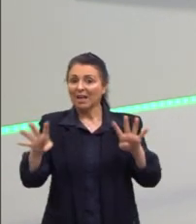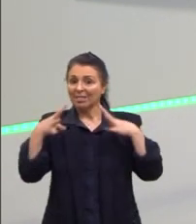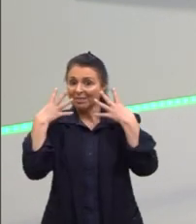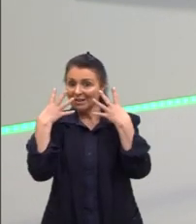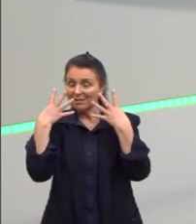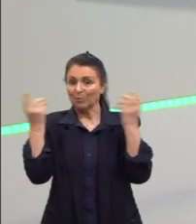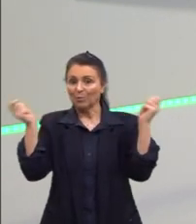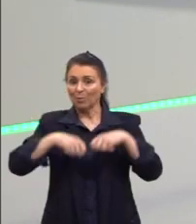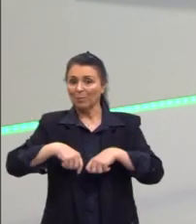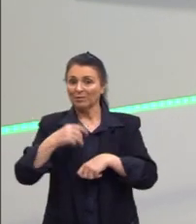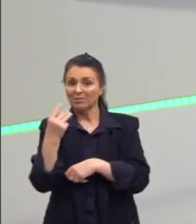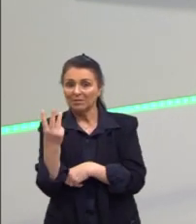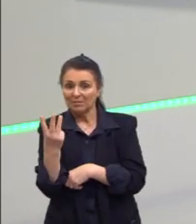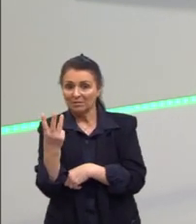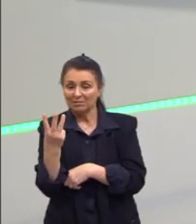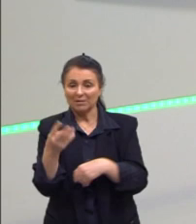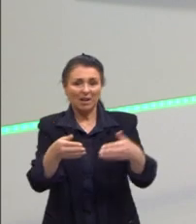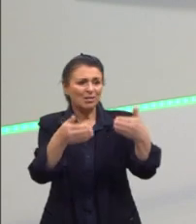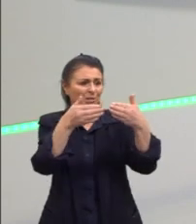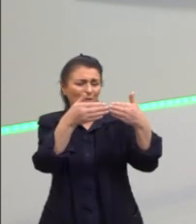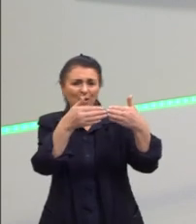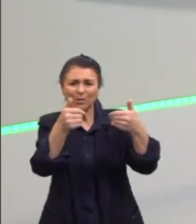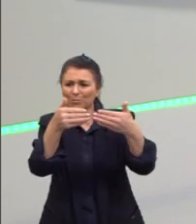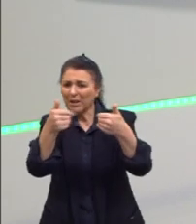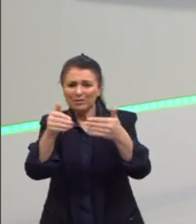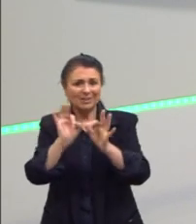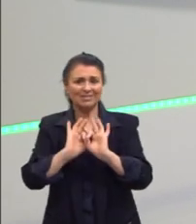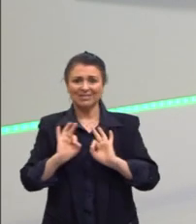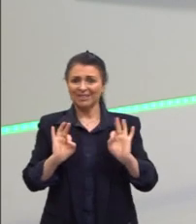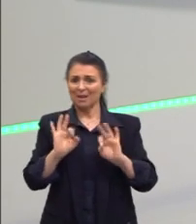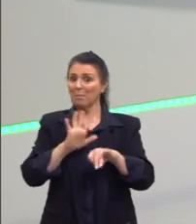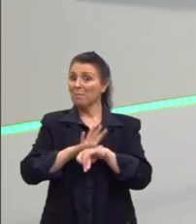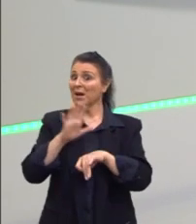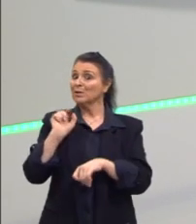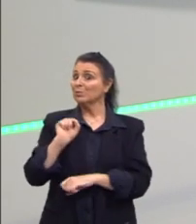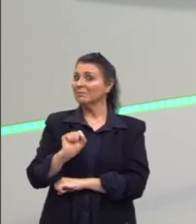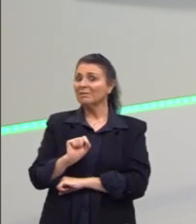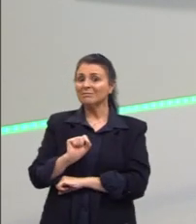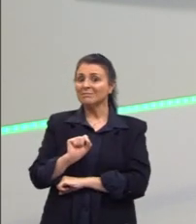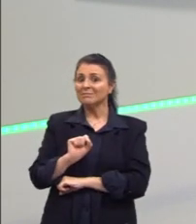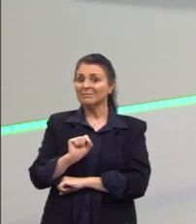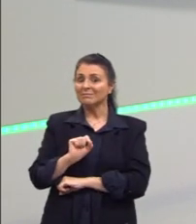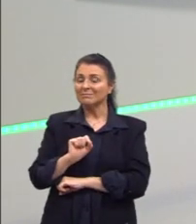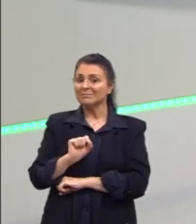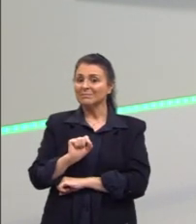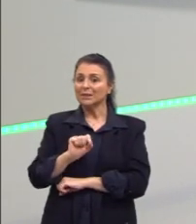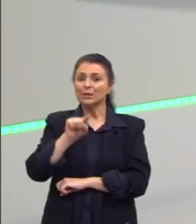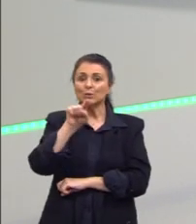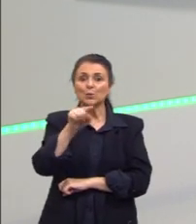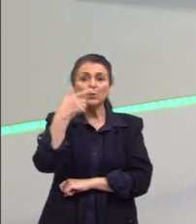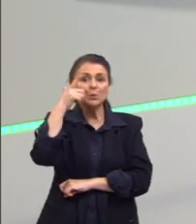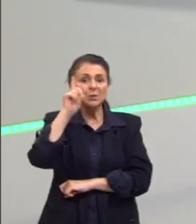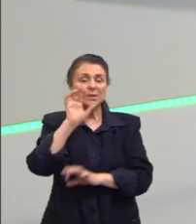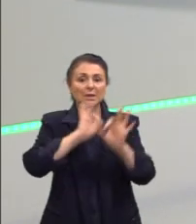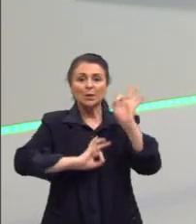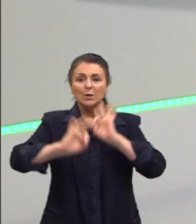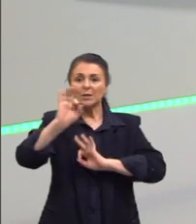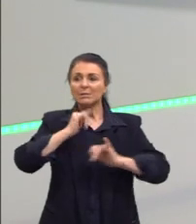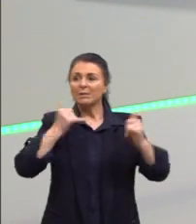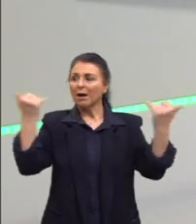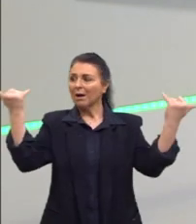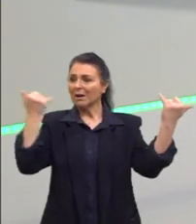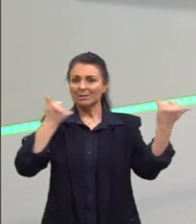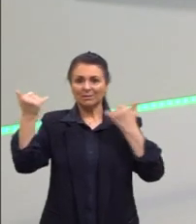competência 3, que não pede nada mais além de que tu consiga organizar as tuas informações.